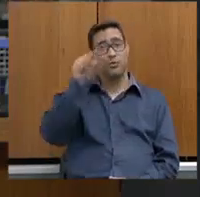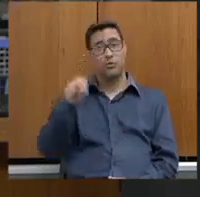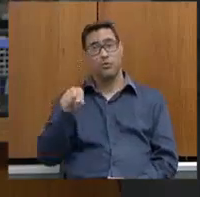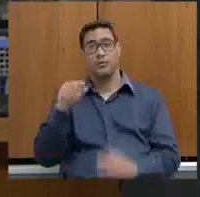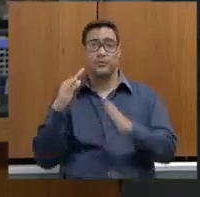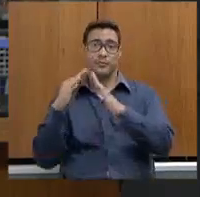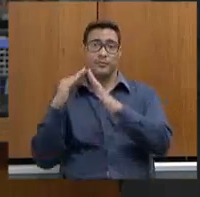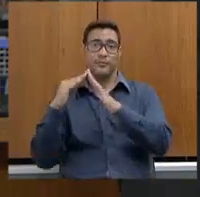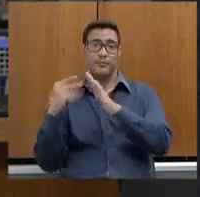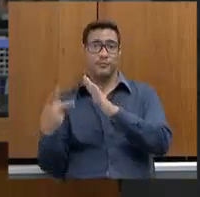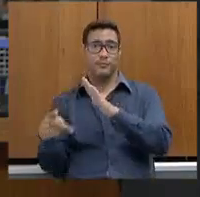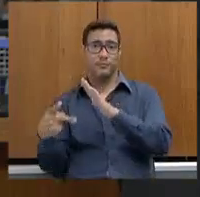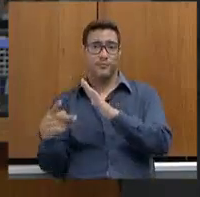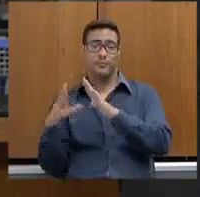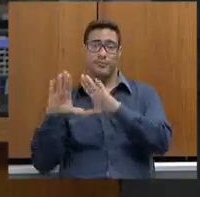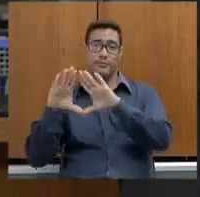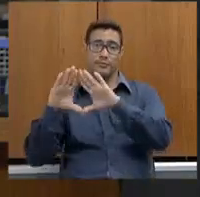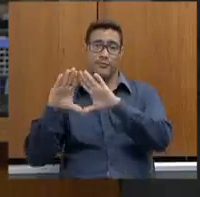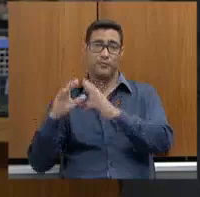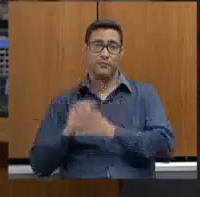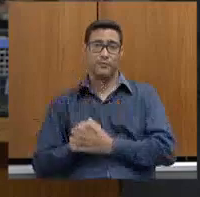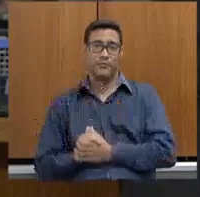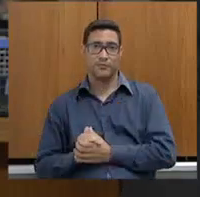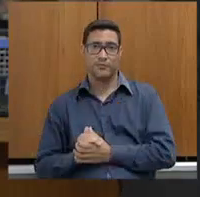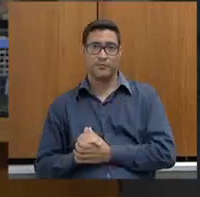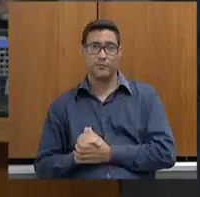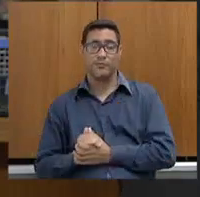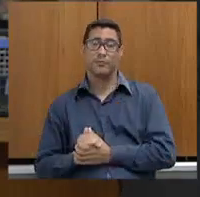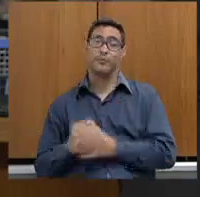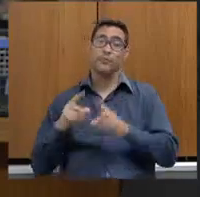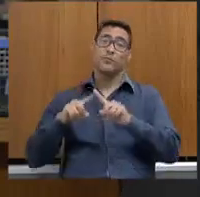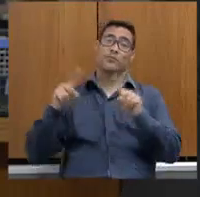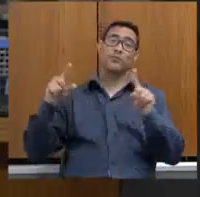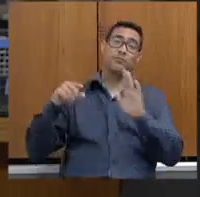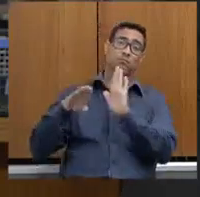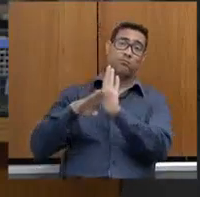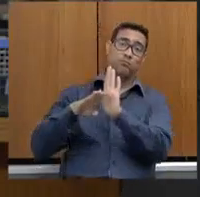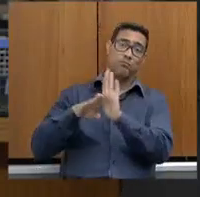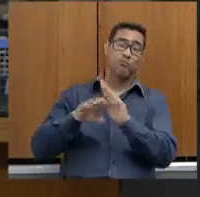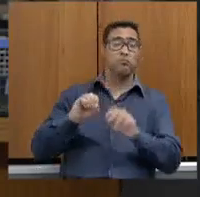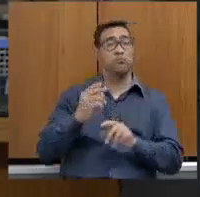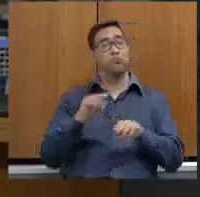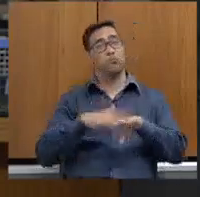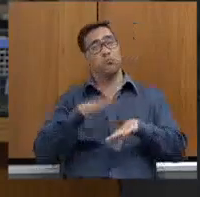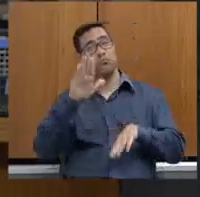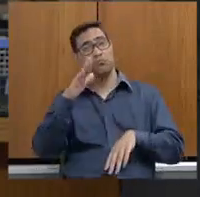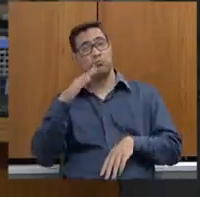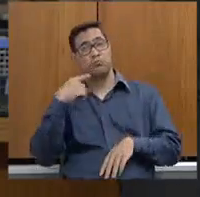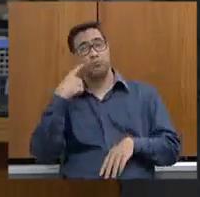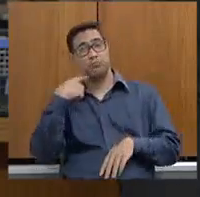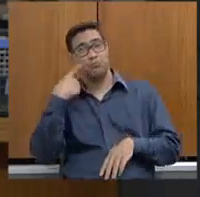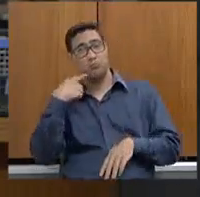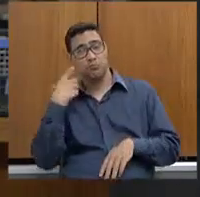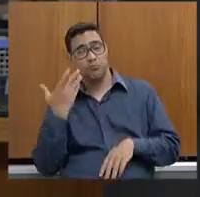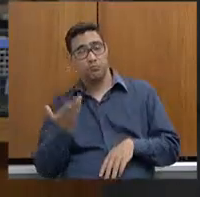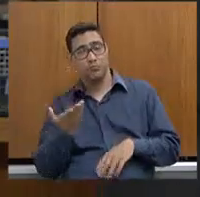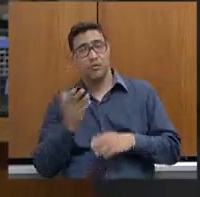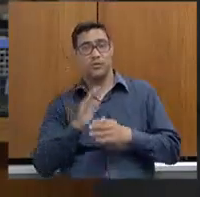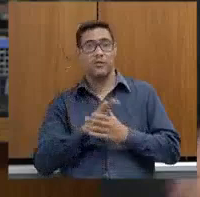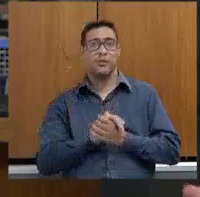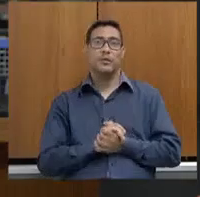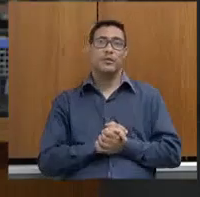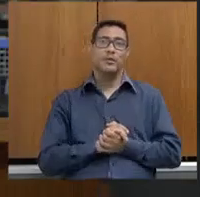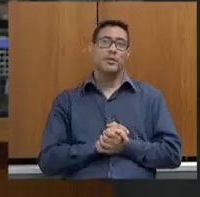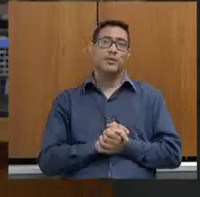muitas vezes também me confundo se eu sou mais assessoria ou se eu sou mais parlamentar. Então, fica